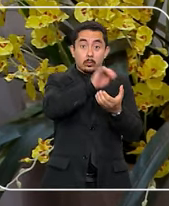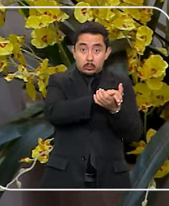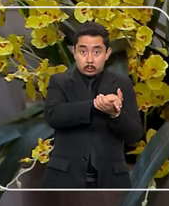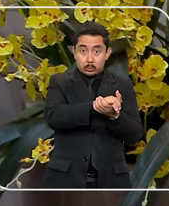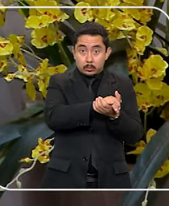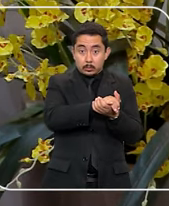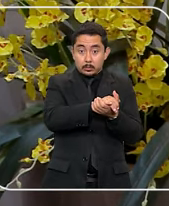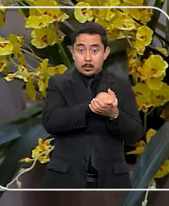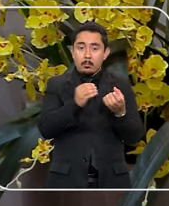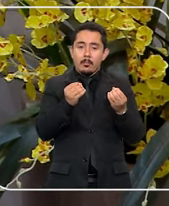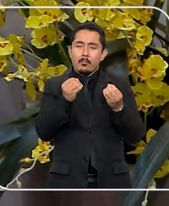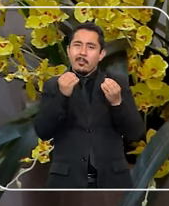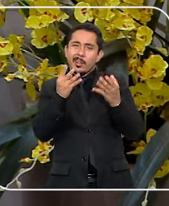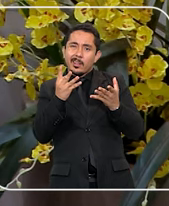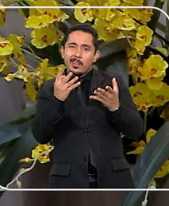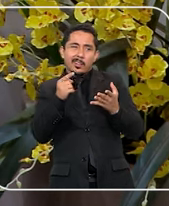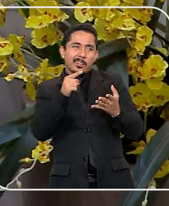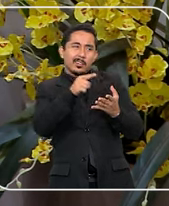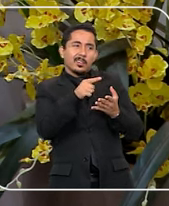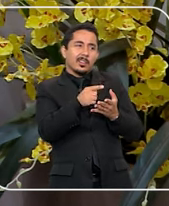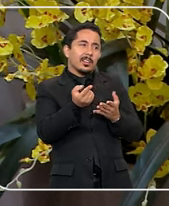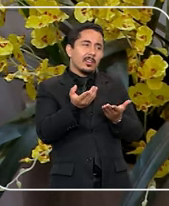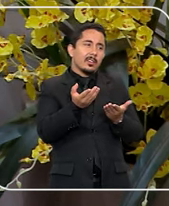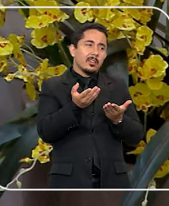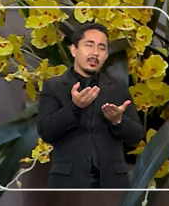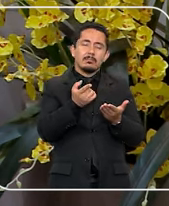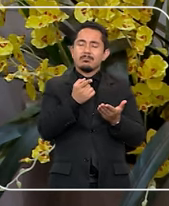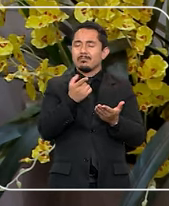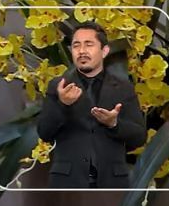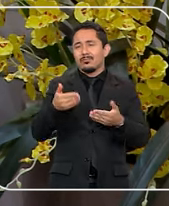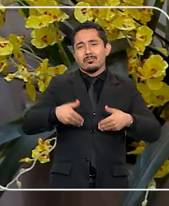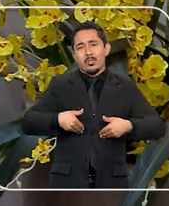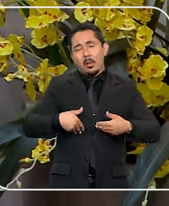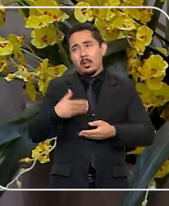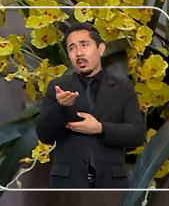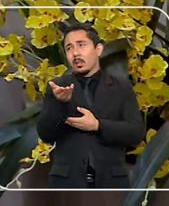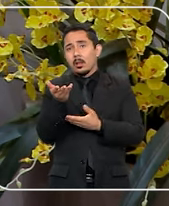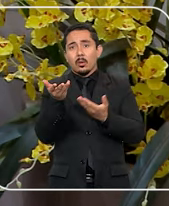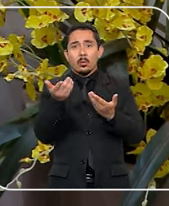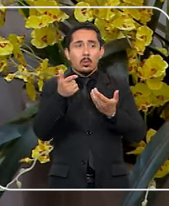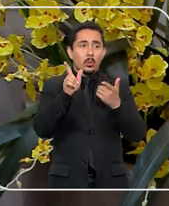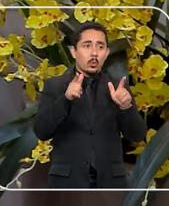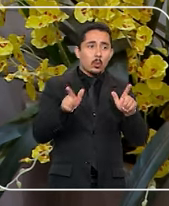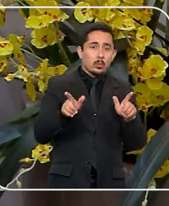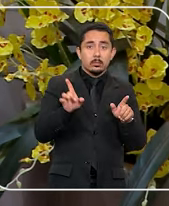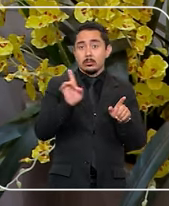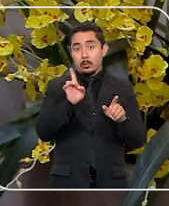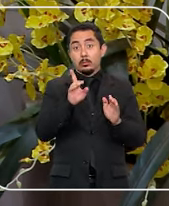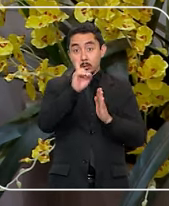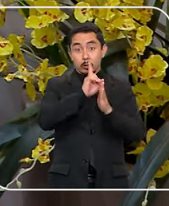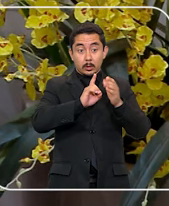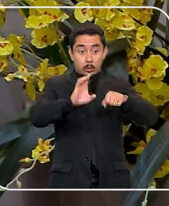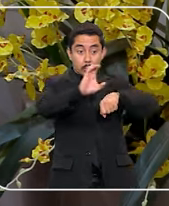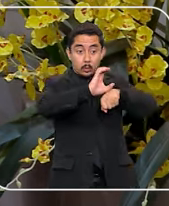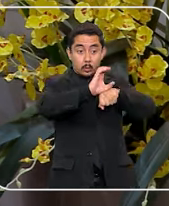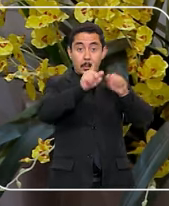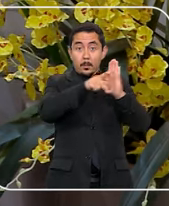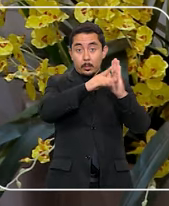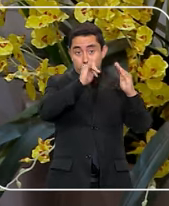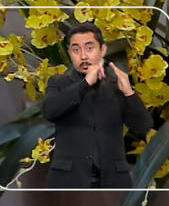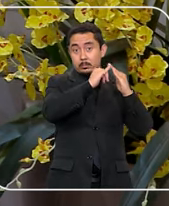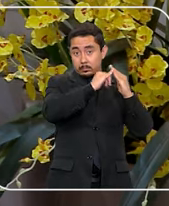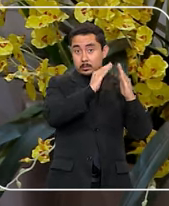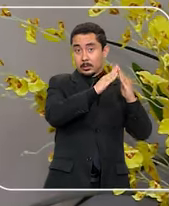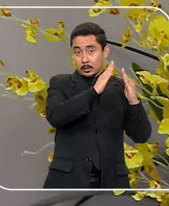cônjuge para não ficar a ver navios, viver na miserabilidade, então é um direito constitucional